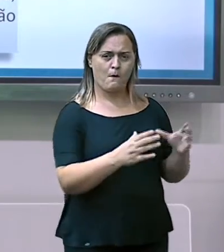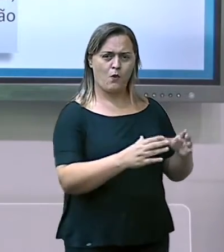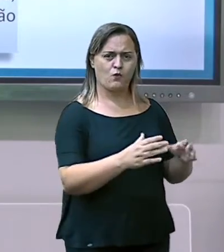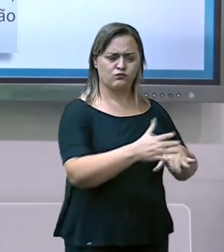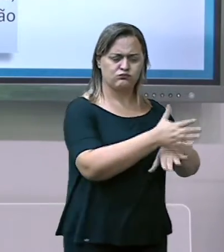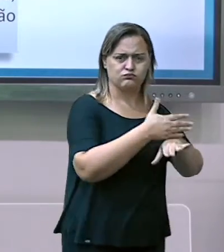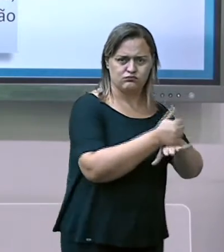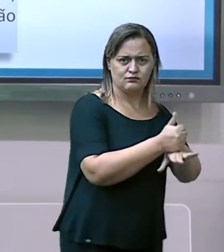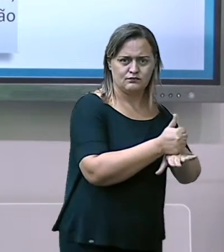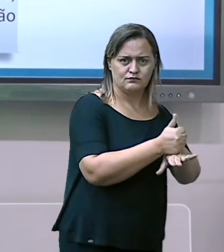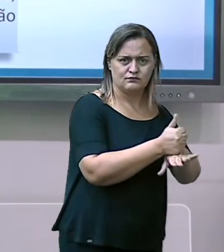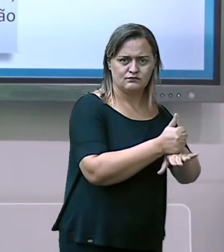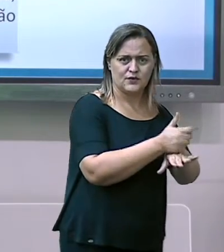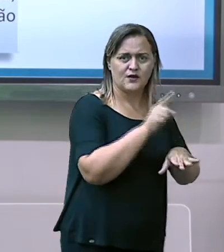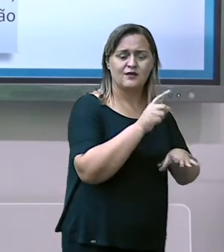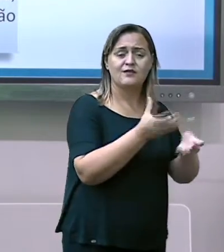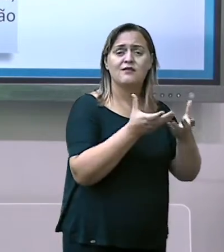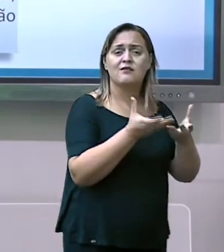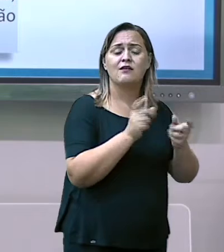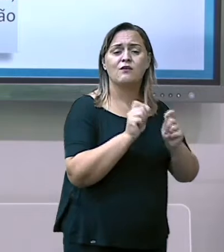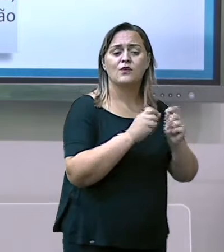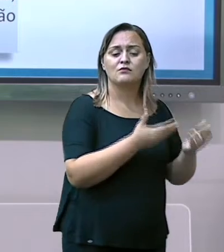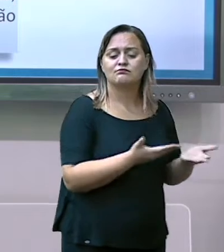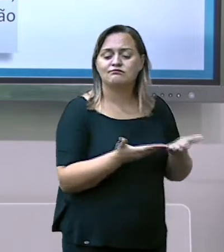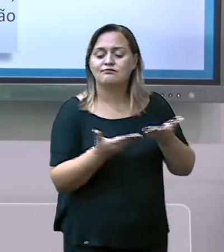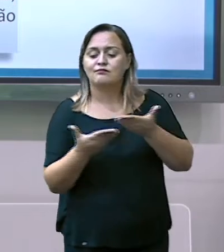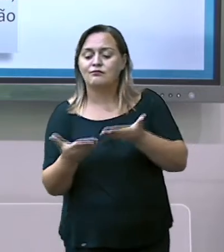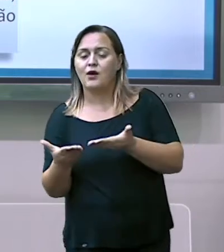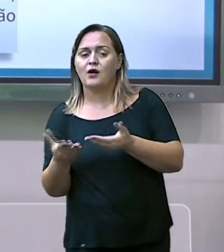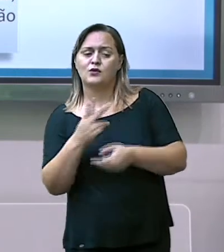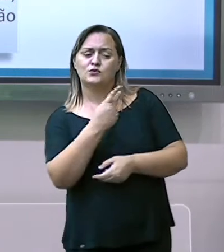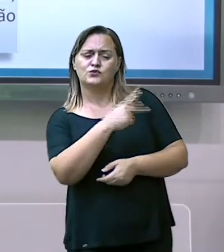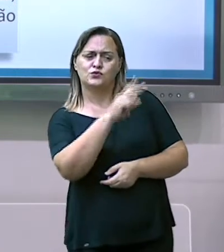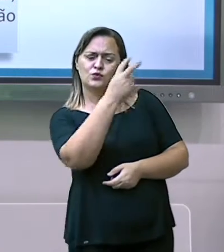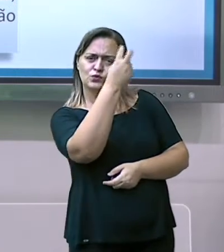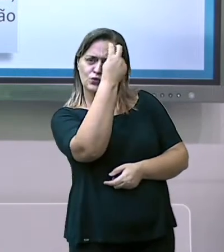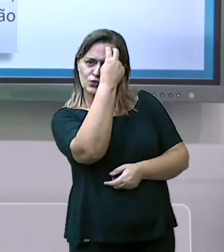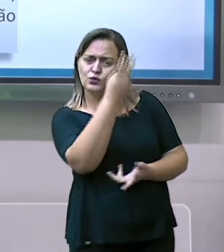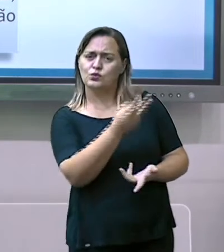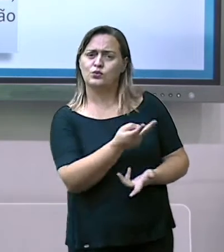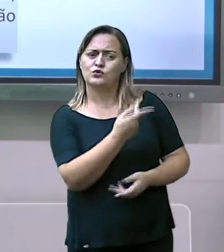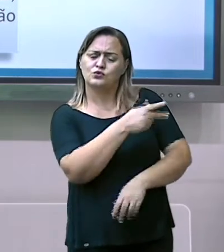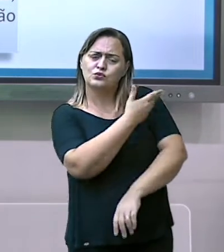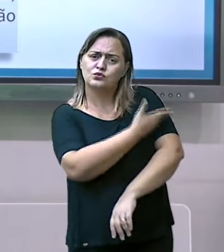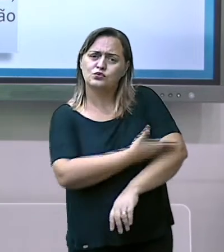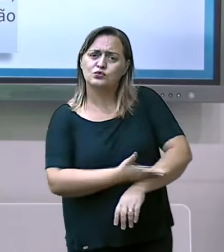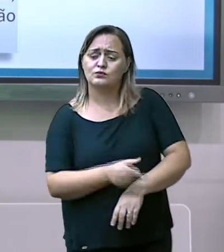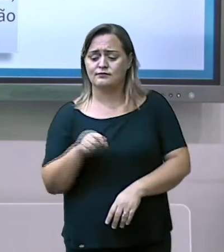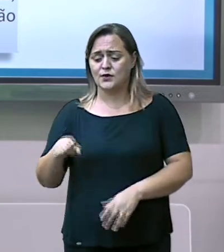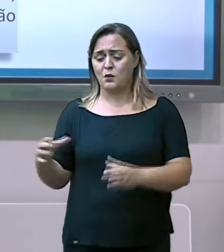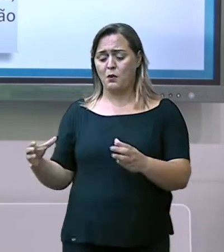outro, os nativos, que também têm a sua cultura e os seus costumes.